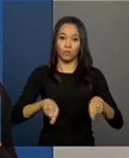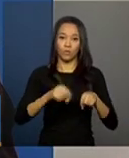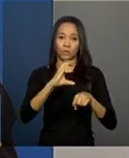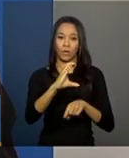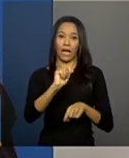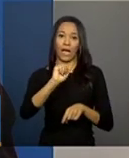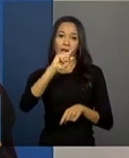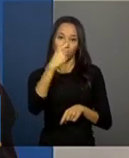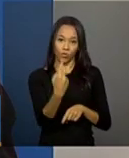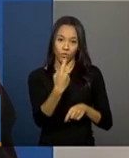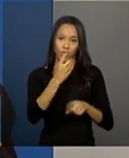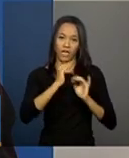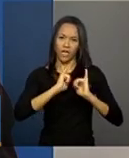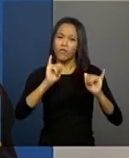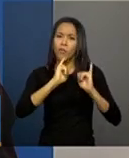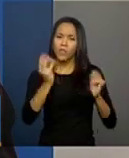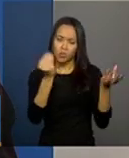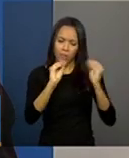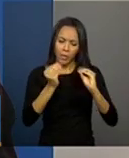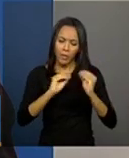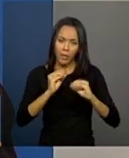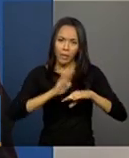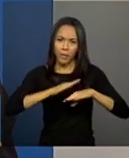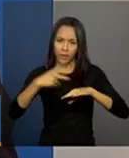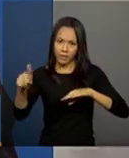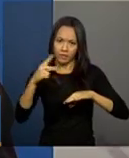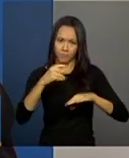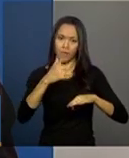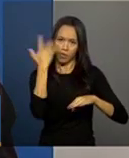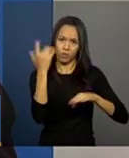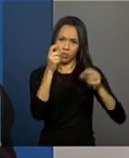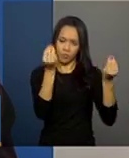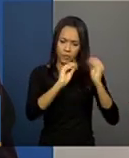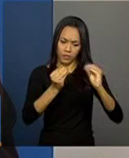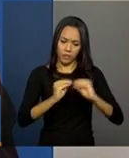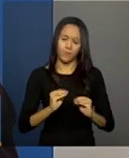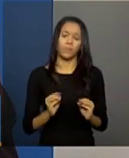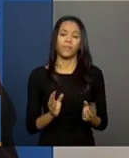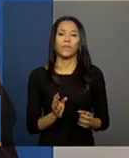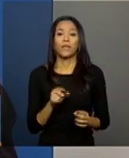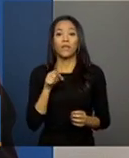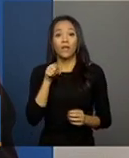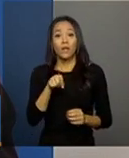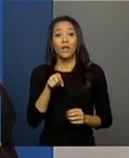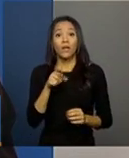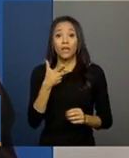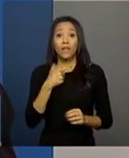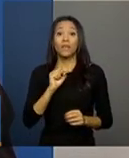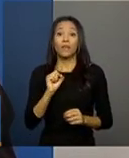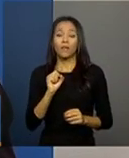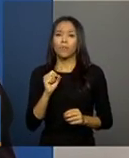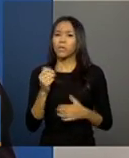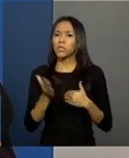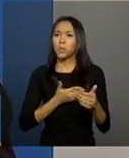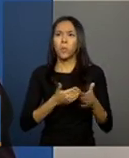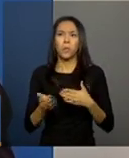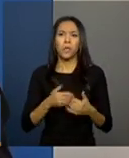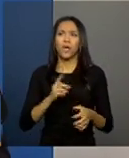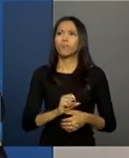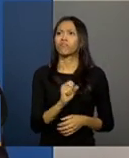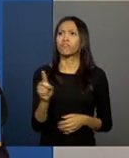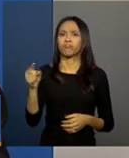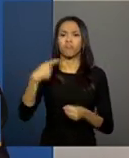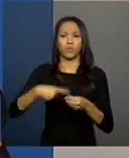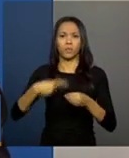a busca não se restringe ao município de onde está sendo feita a consulta. Quer dizer, o beneficiário pode estar em qualquer município do Brasil,